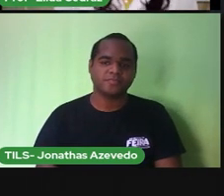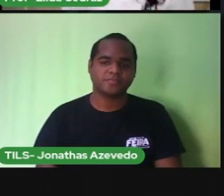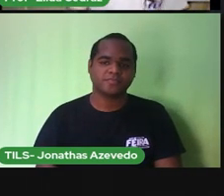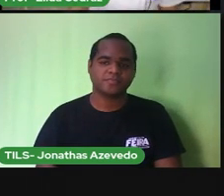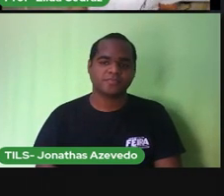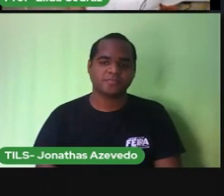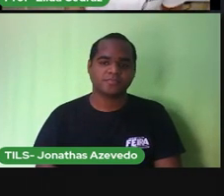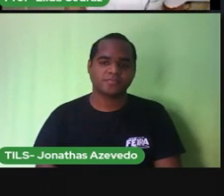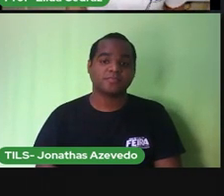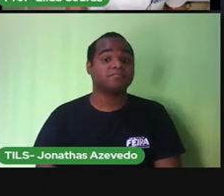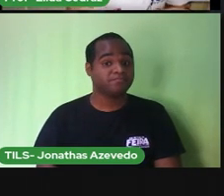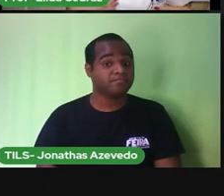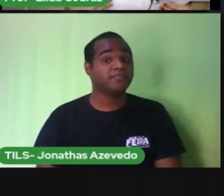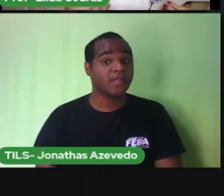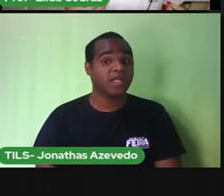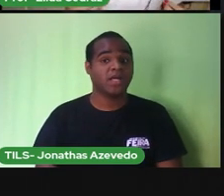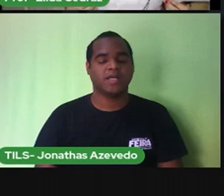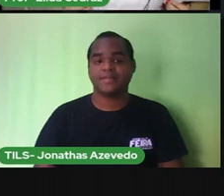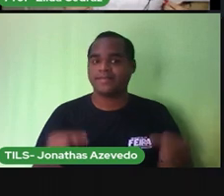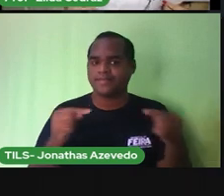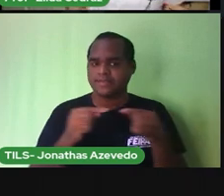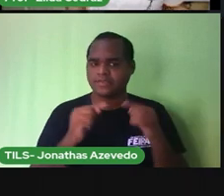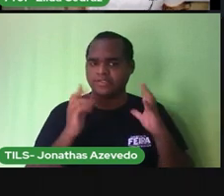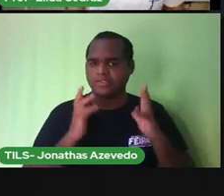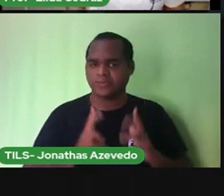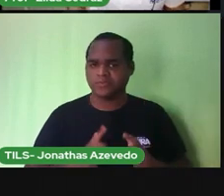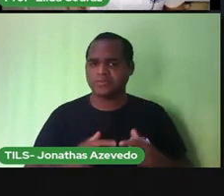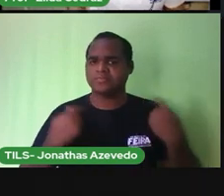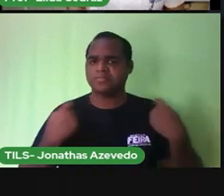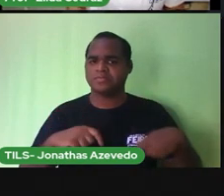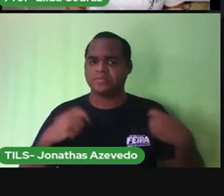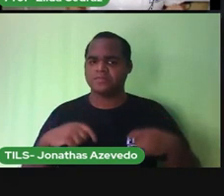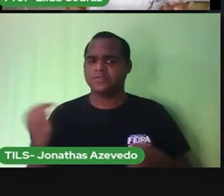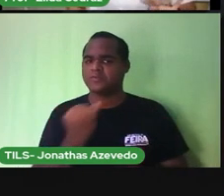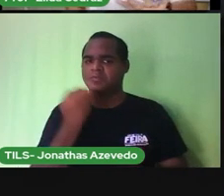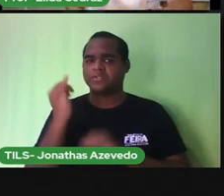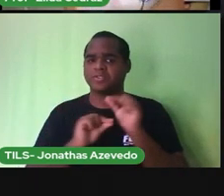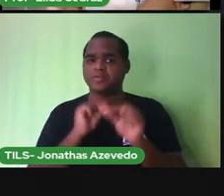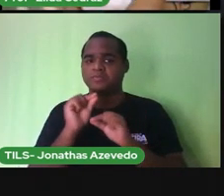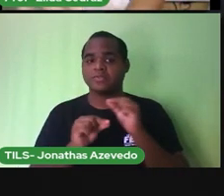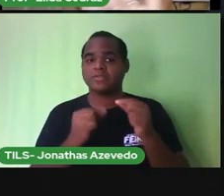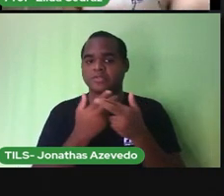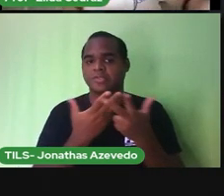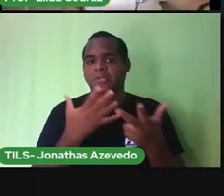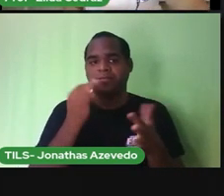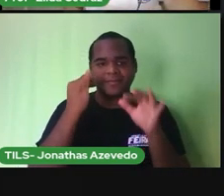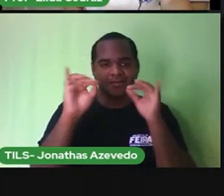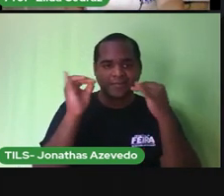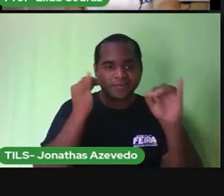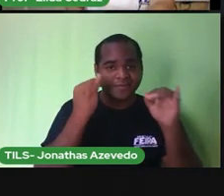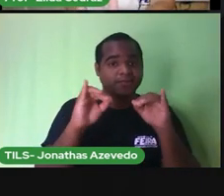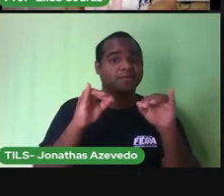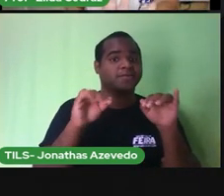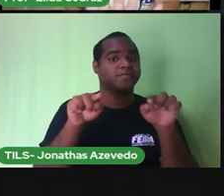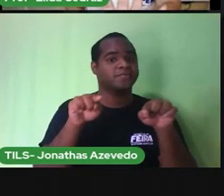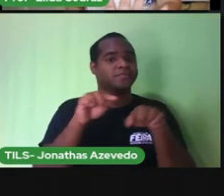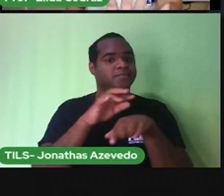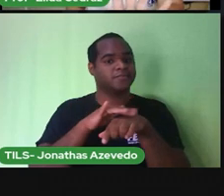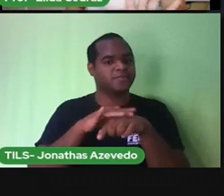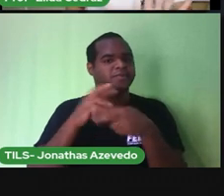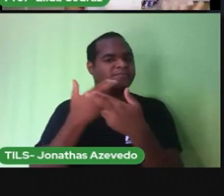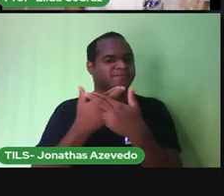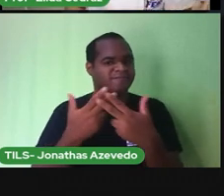a higiene do corpo é necessária pra que a gente evite tudo isso aqui